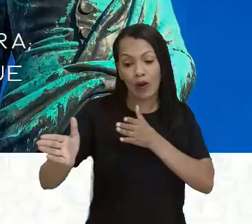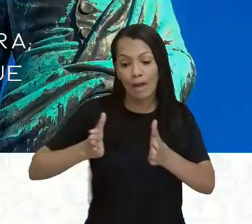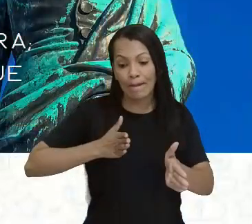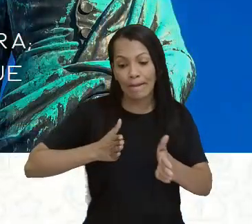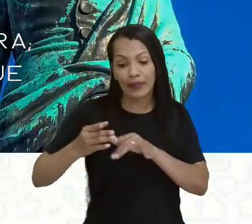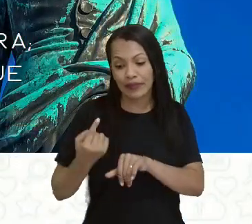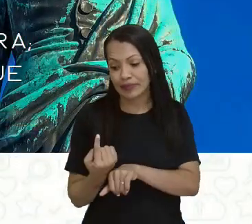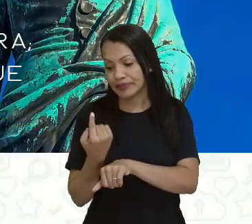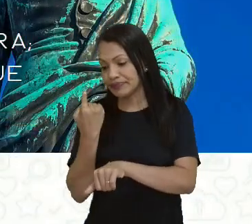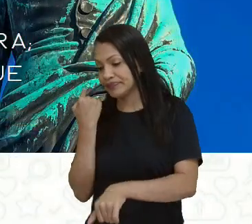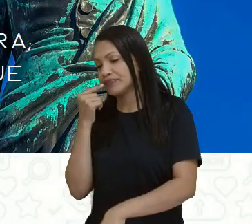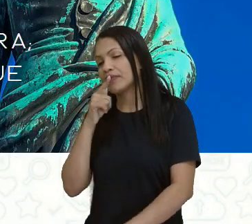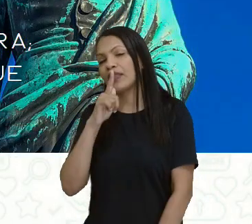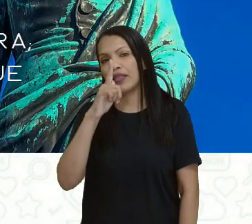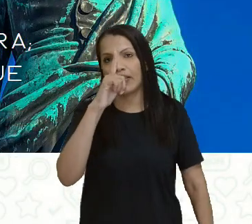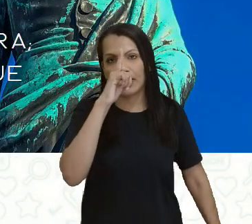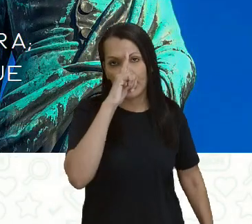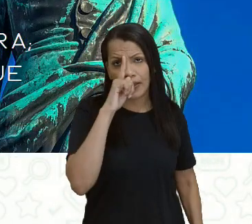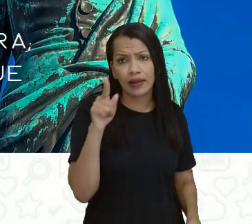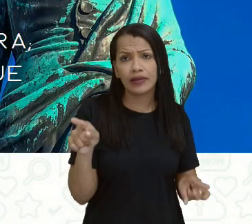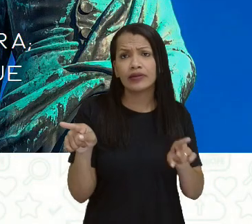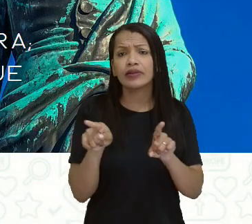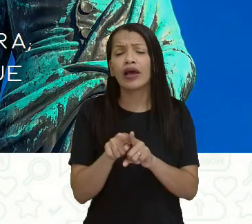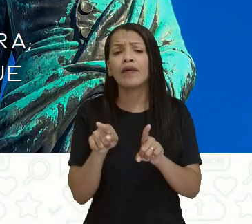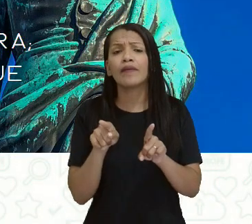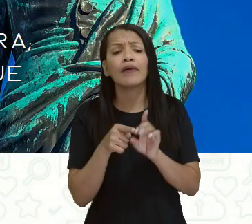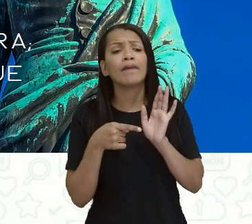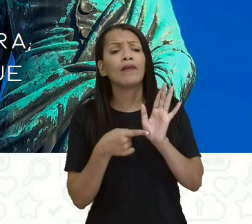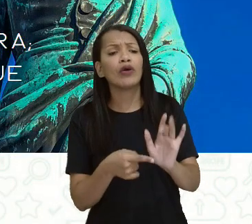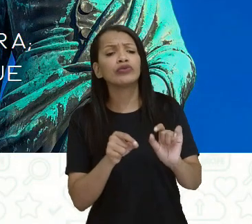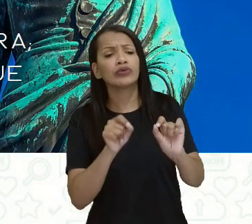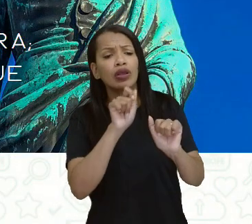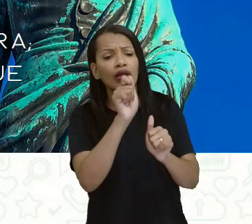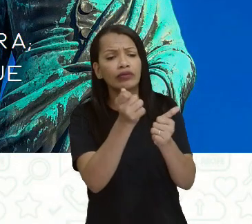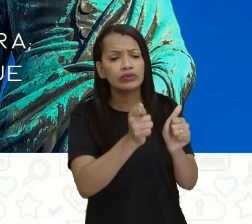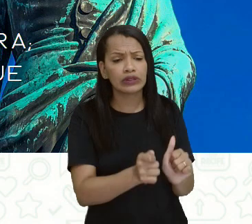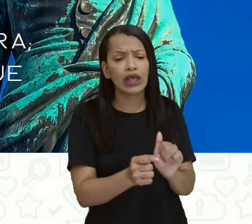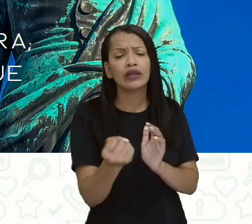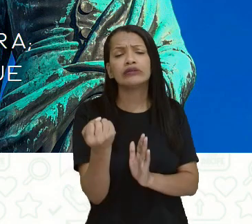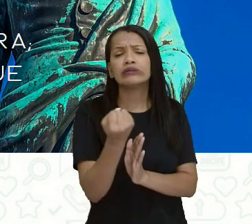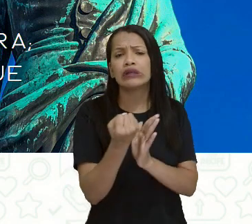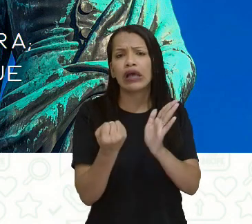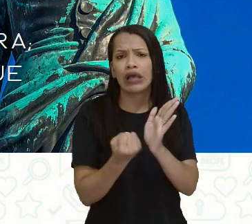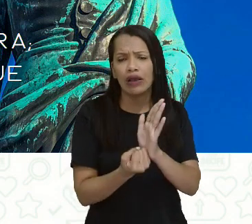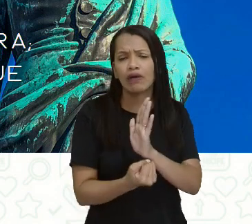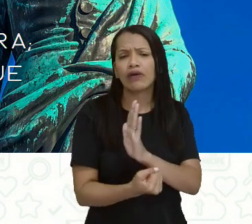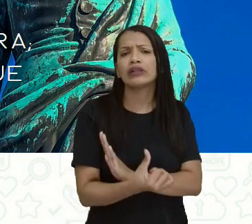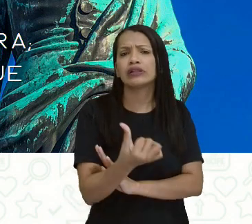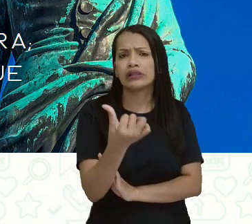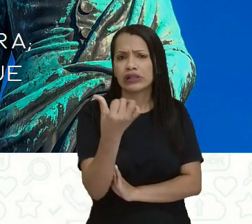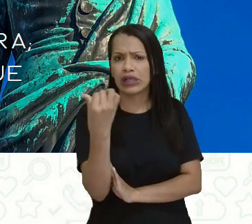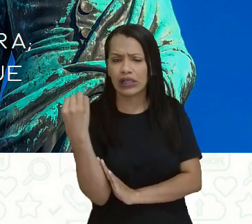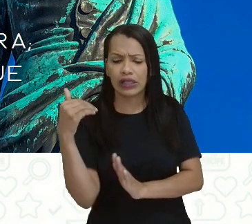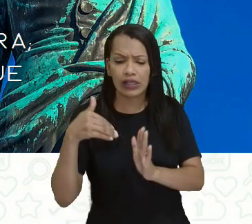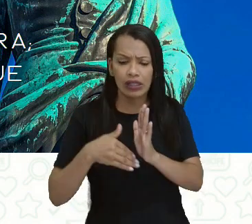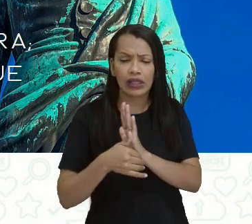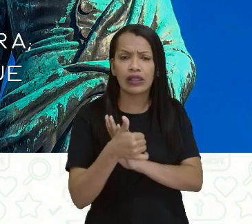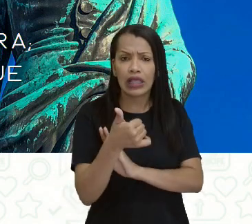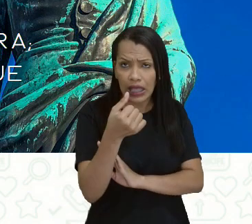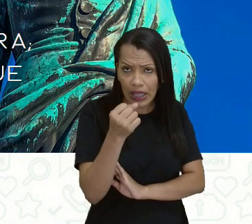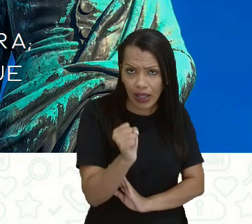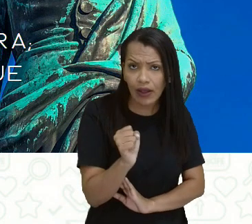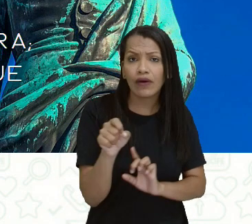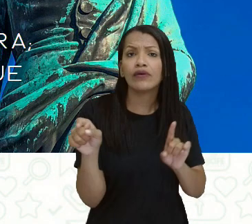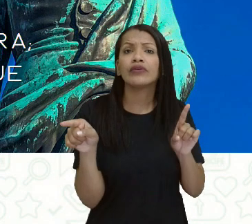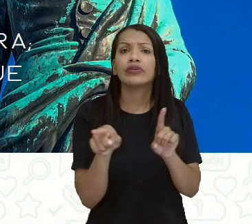antiguidade greco-latina. Também se refere às artes do século XVI a XVIII. Termo usado para se referir a qualquer